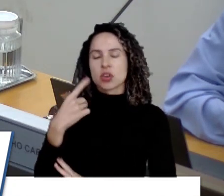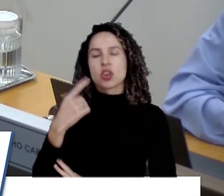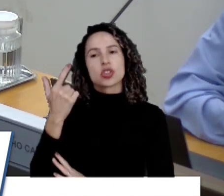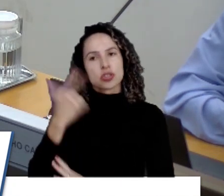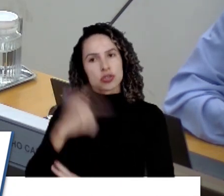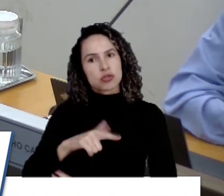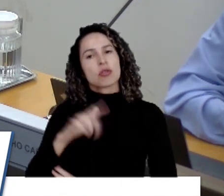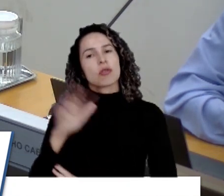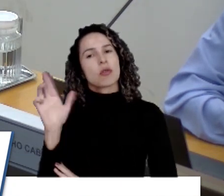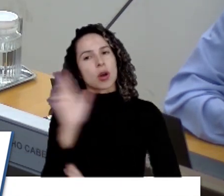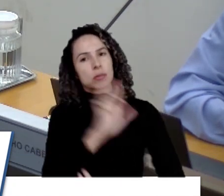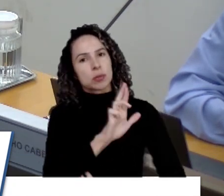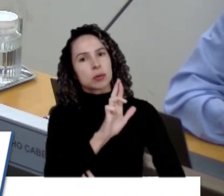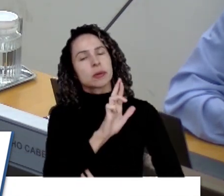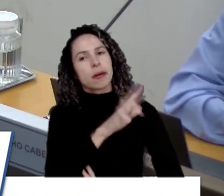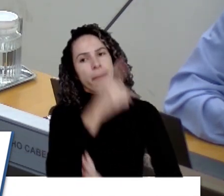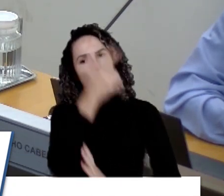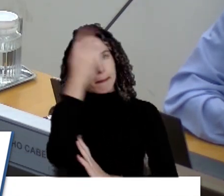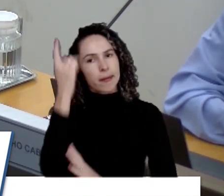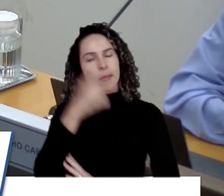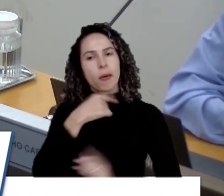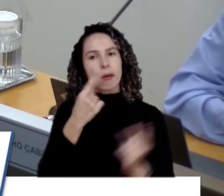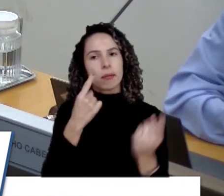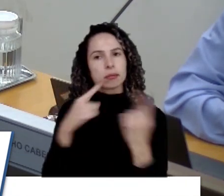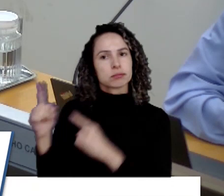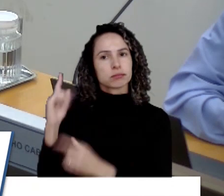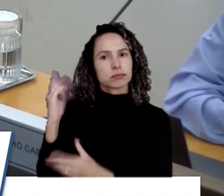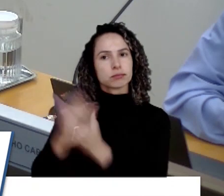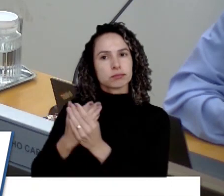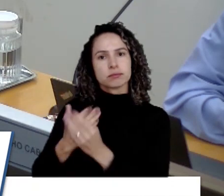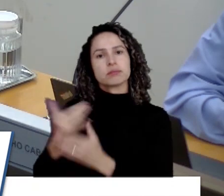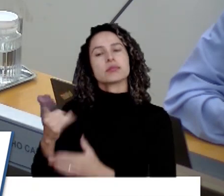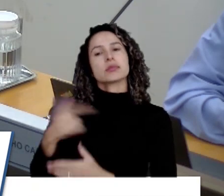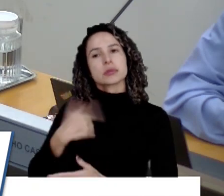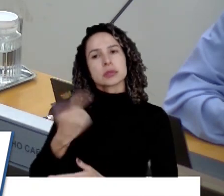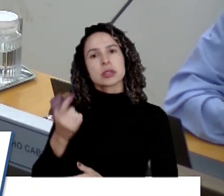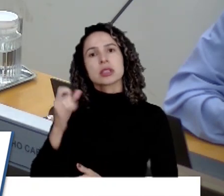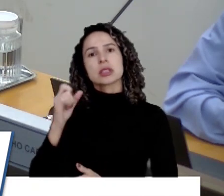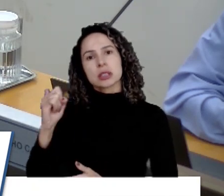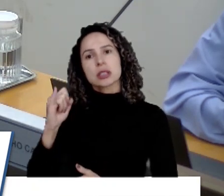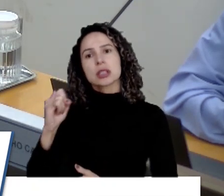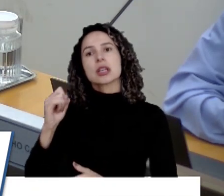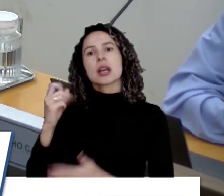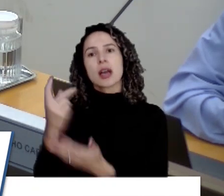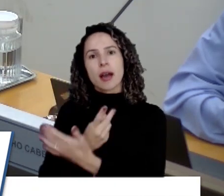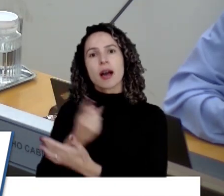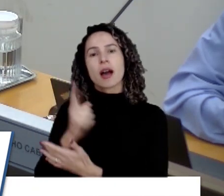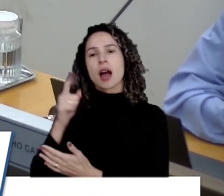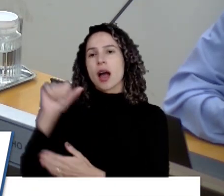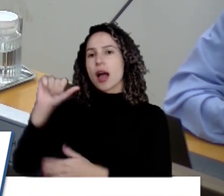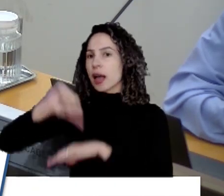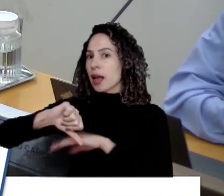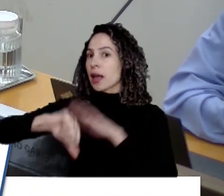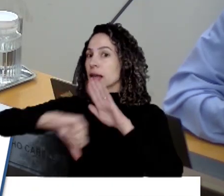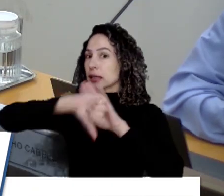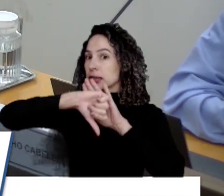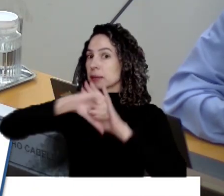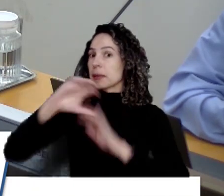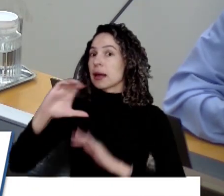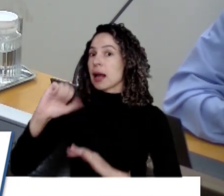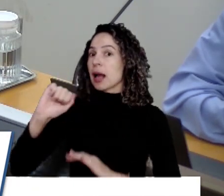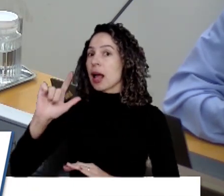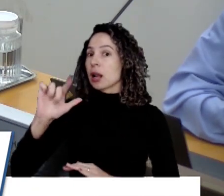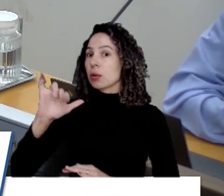essa pessoa que fez essa denúncia, que se imputou alguém, é denunciação caluniosa, se ela não conseguir